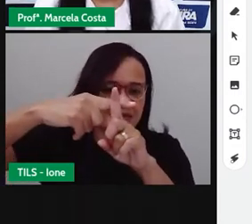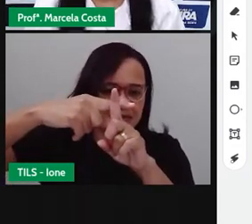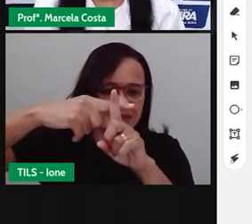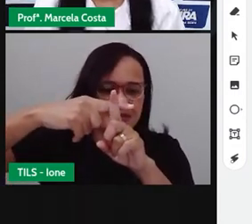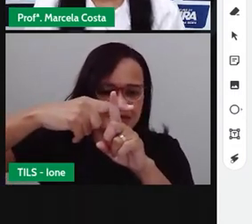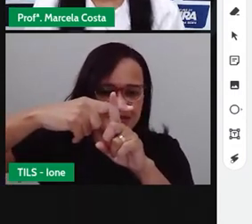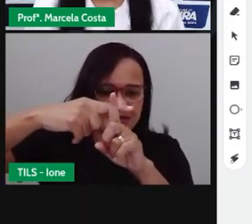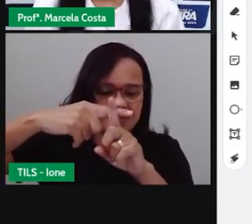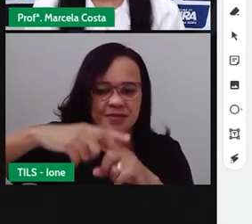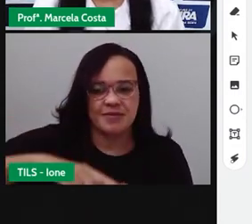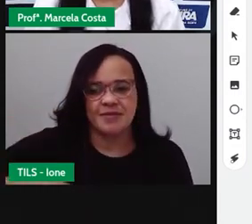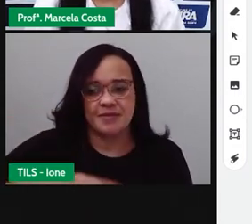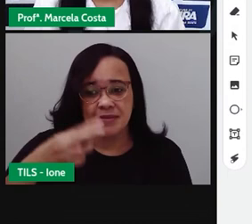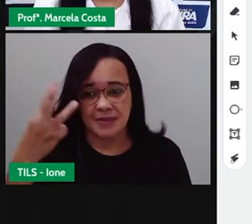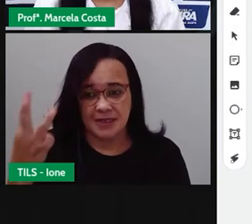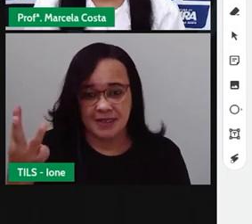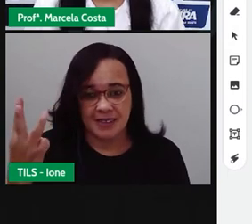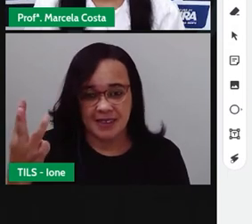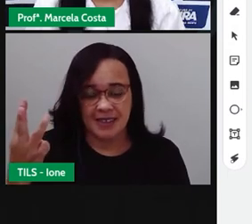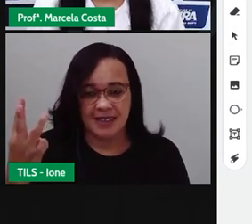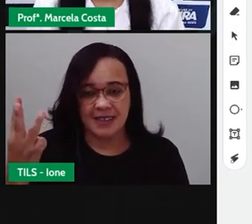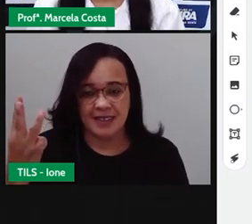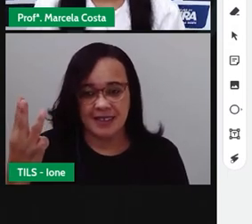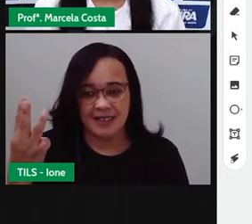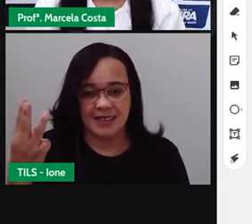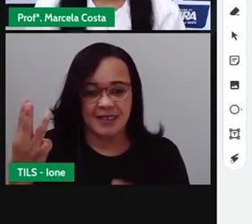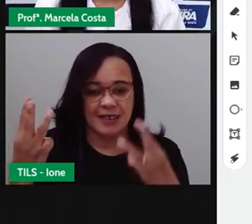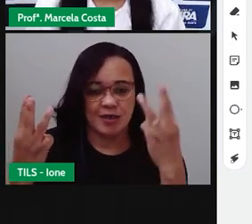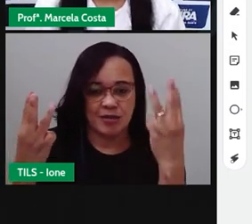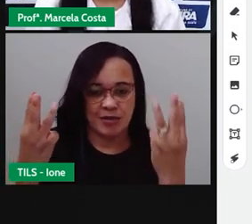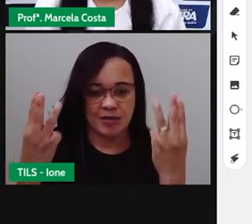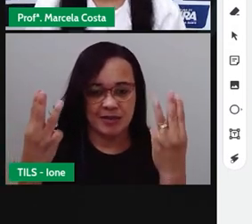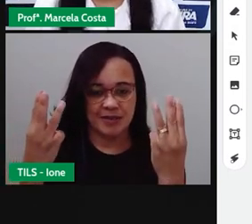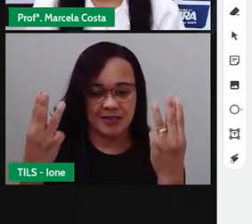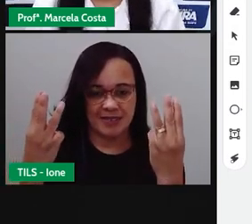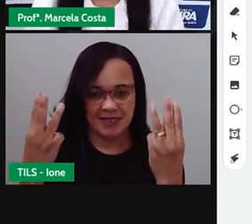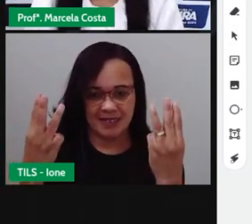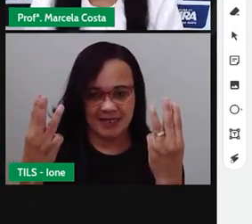mais 3 1, 2, 3 vamos contar tudo junto?